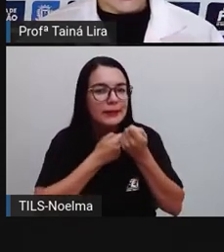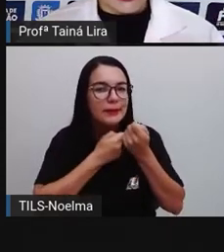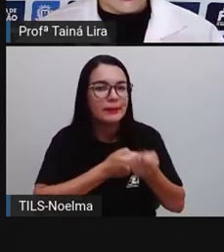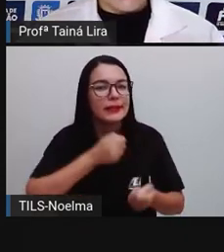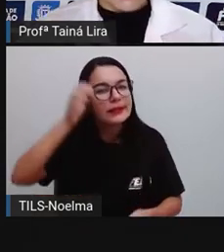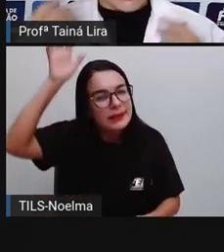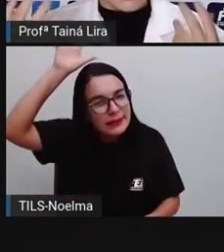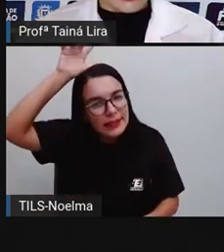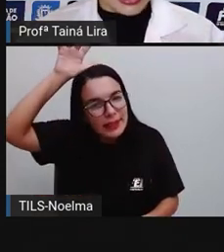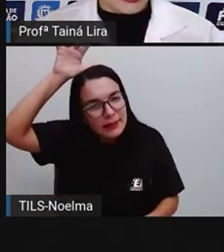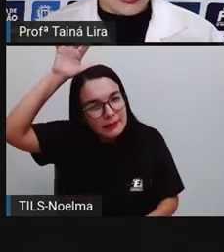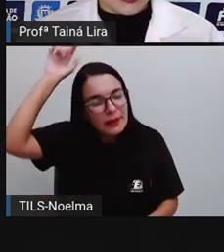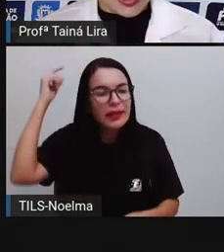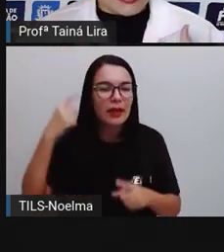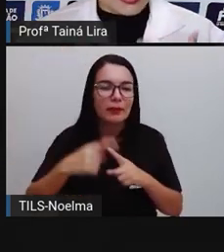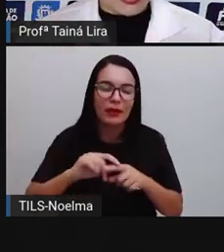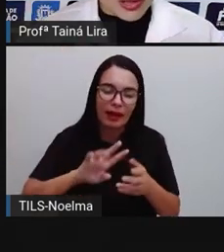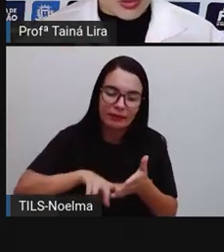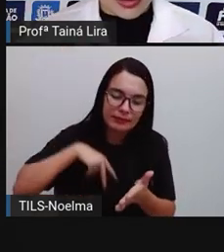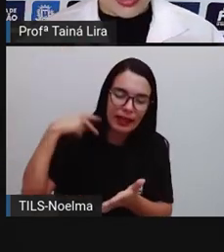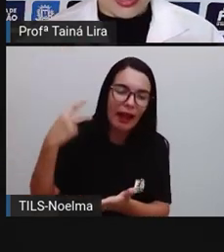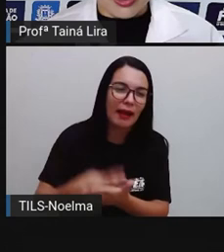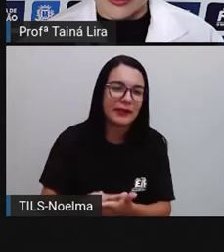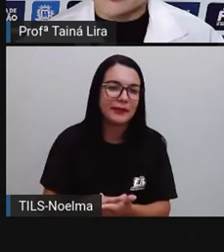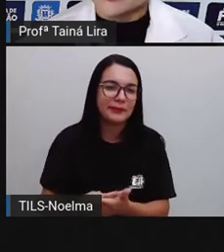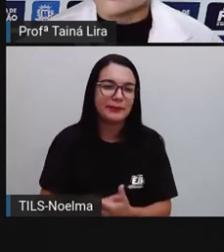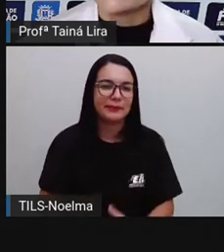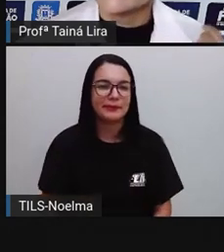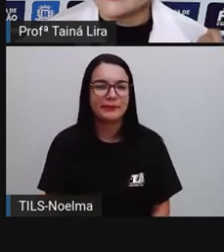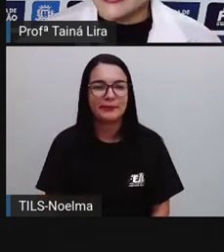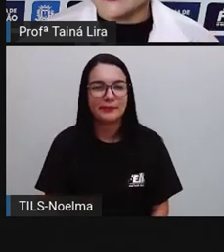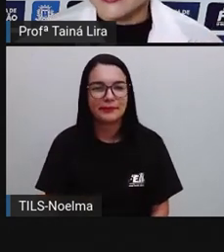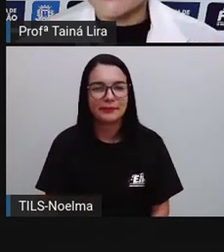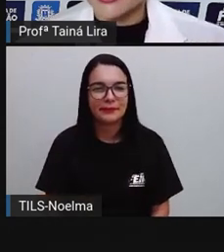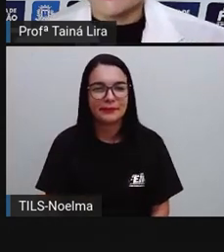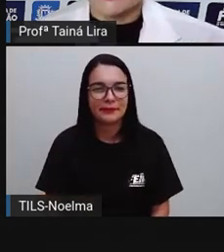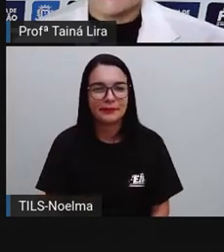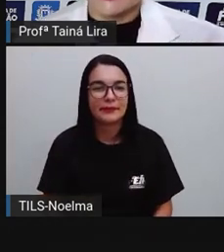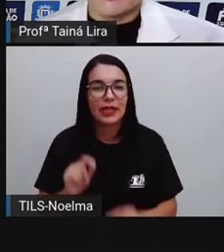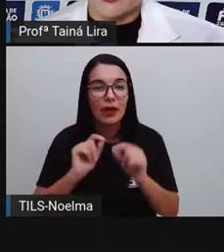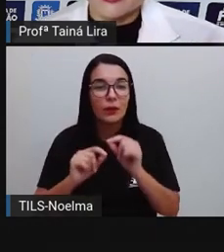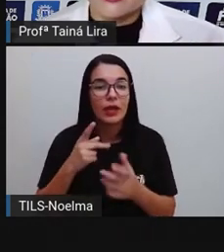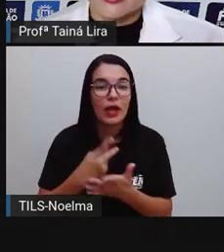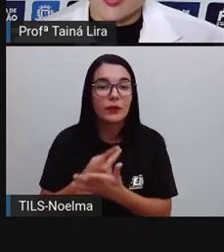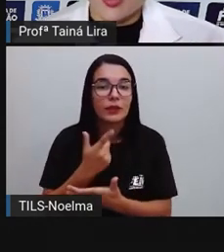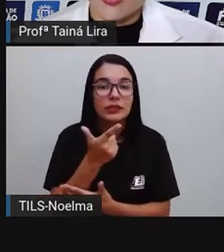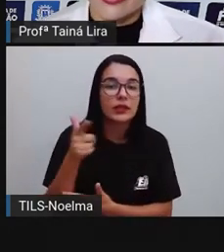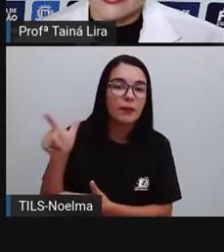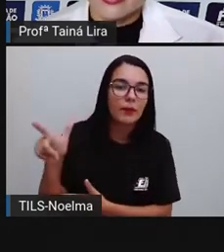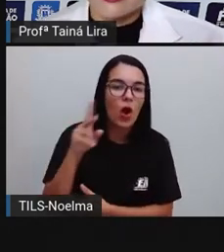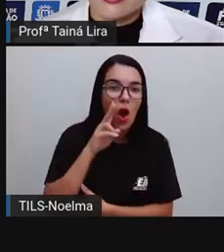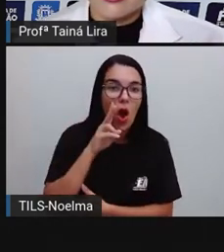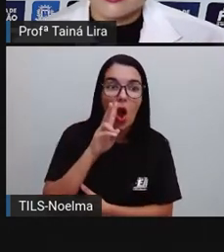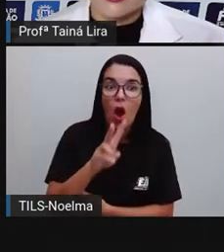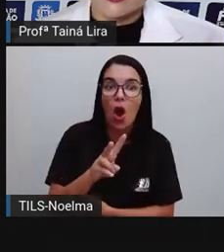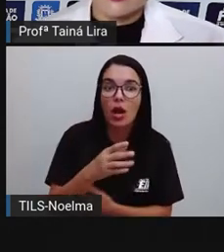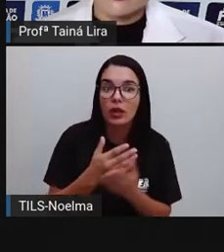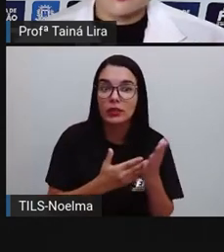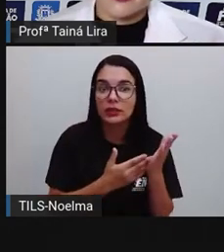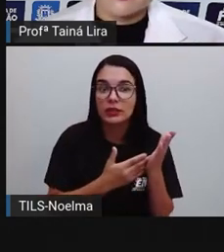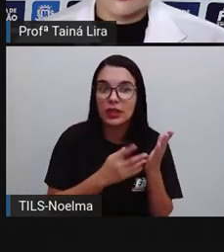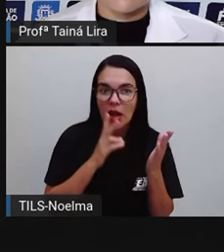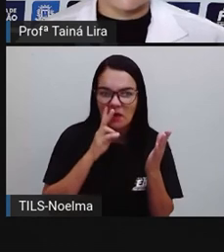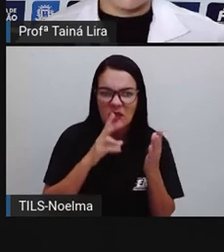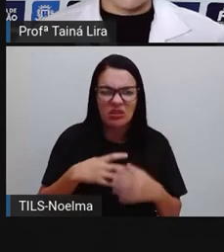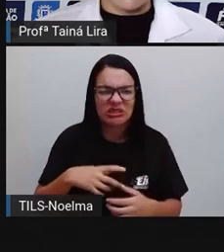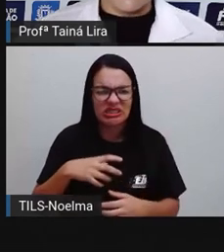ele caiu, tá? Escorregou e caiu. E aí o que é vai acontecer depois? Ó, o que é que tá acontecendo aqui? Olha essa